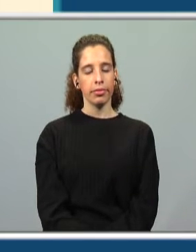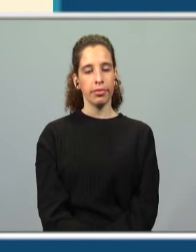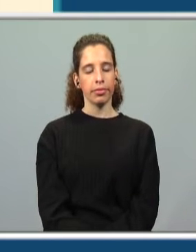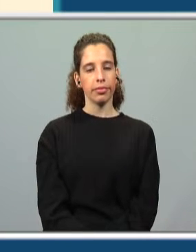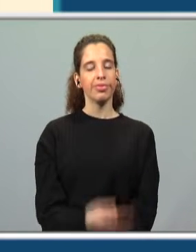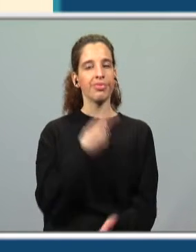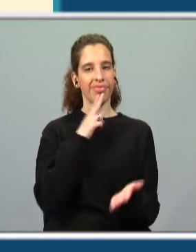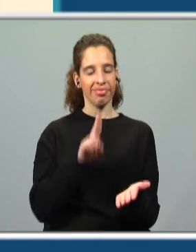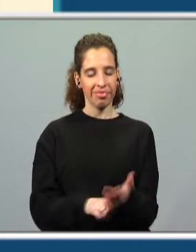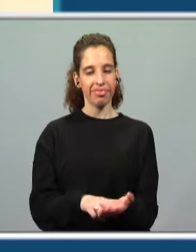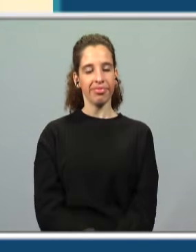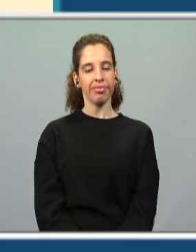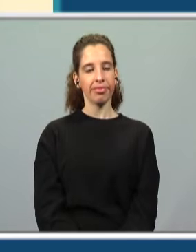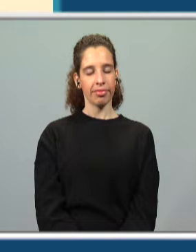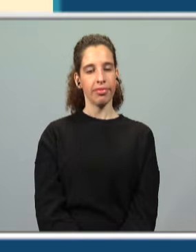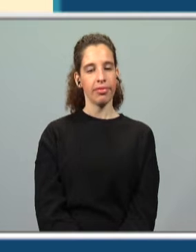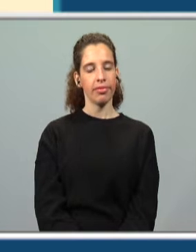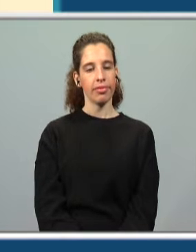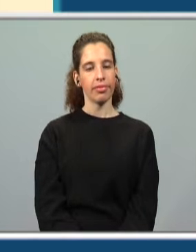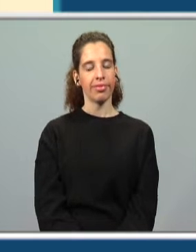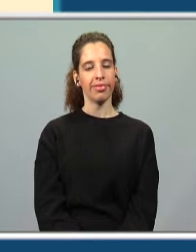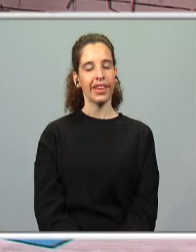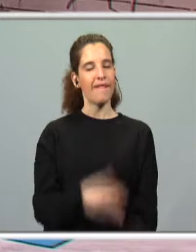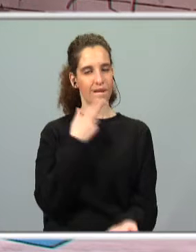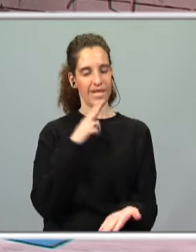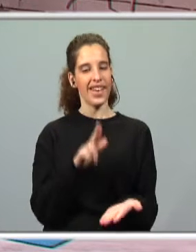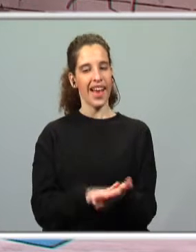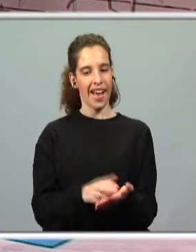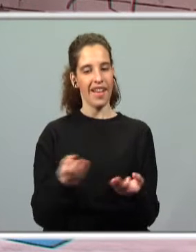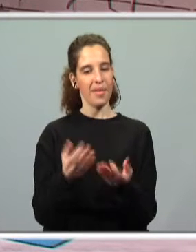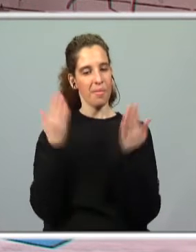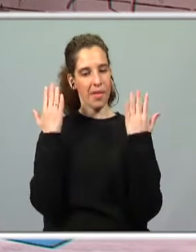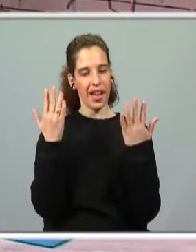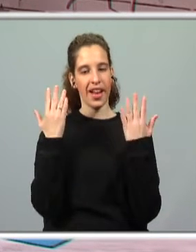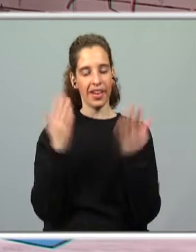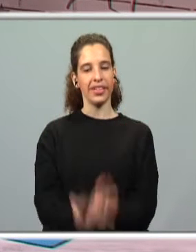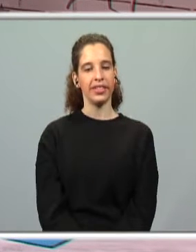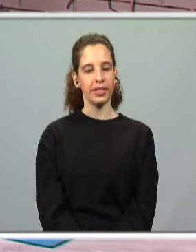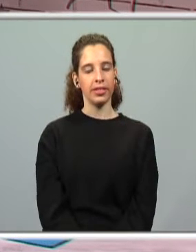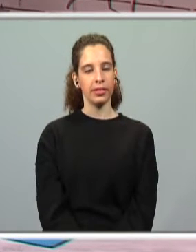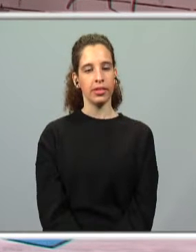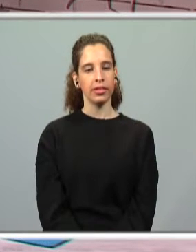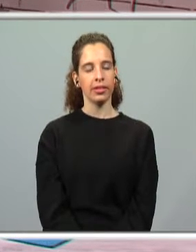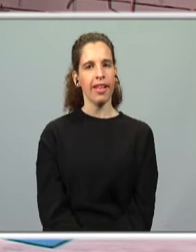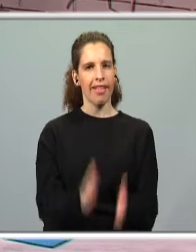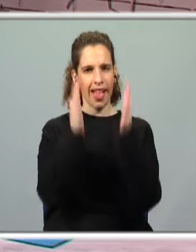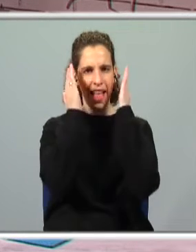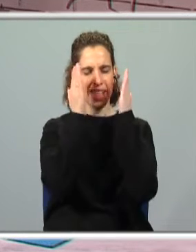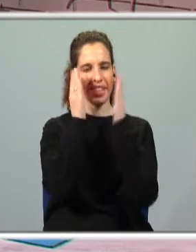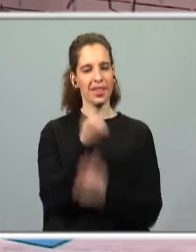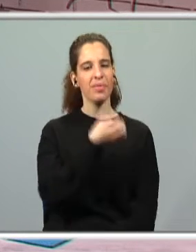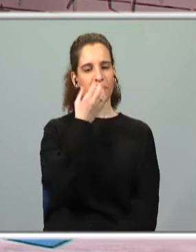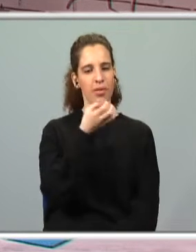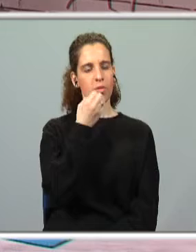Verdadeiro. Sim, é verdadeiro. Parabéns. Atentos. Muito